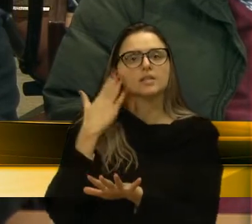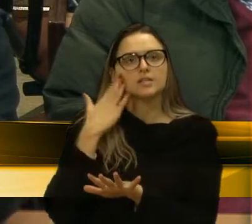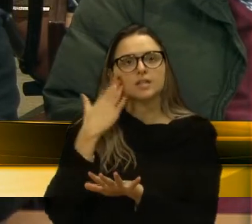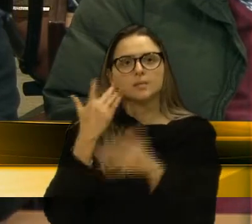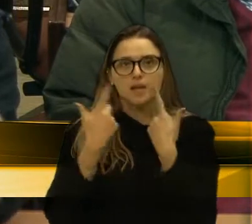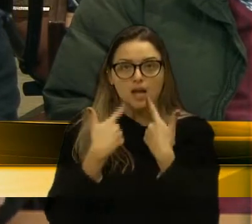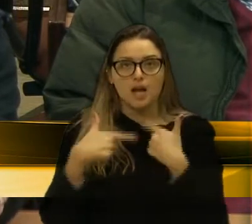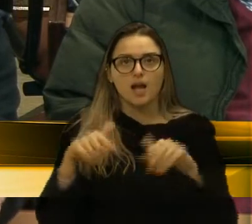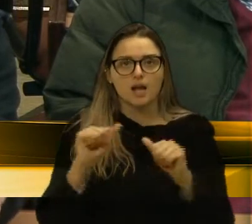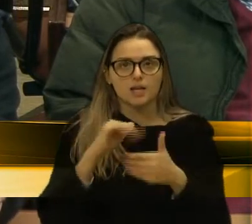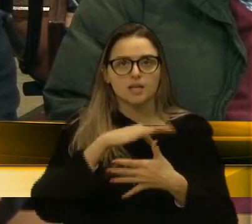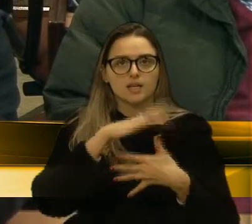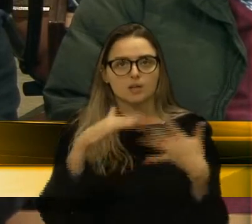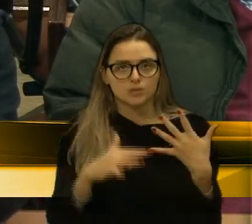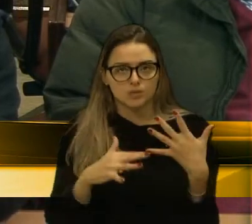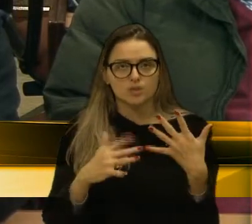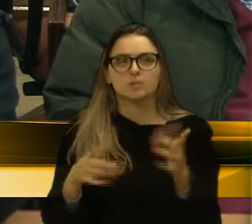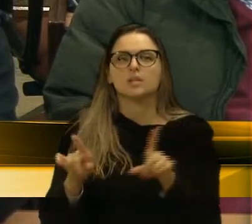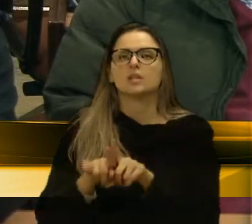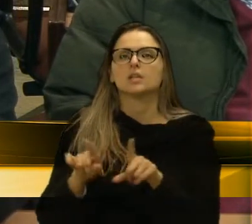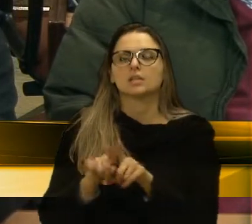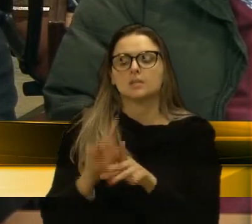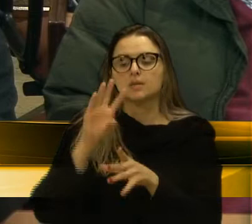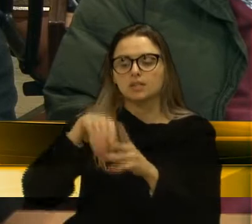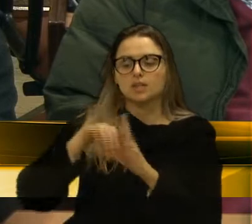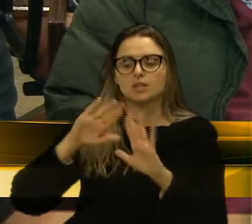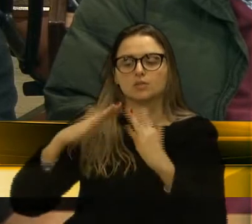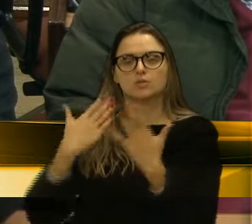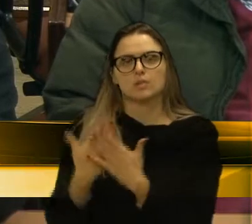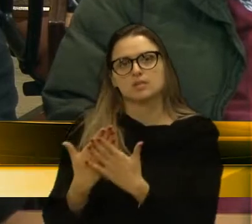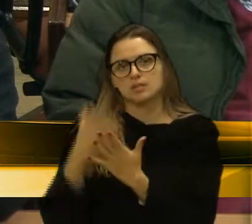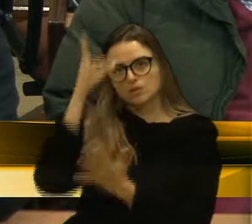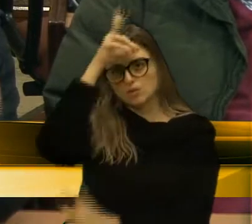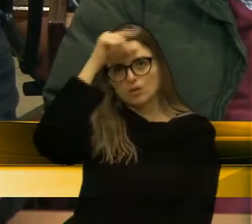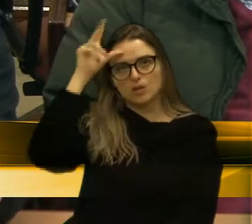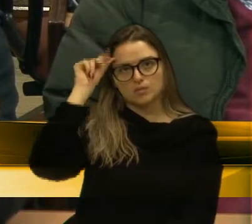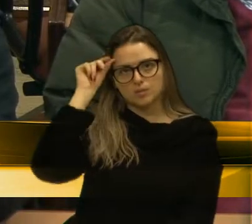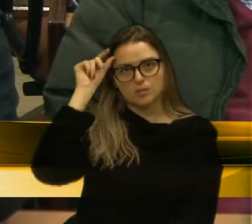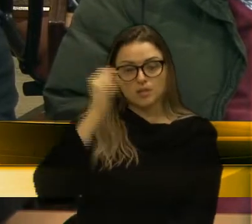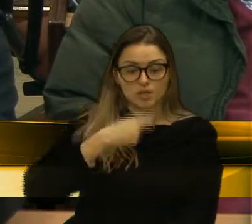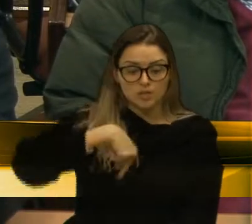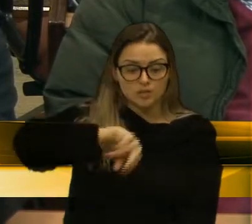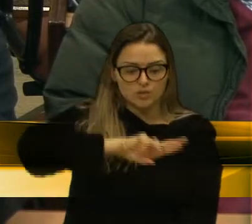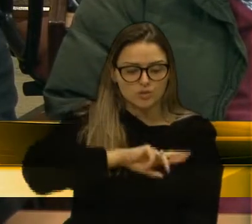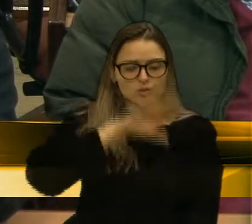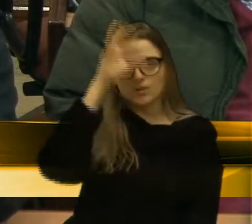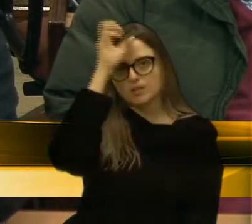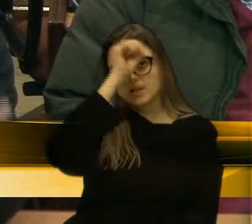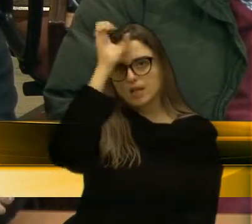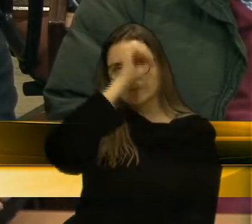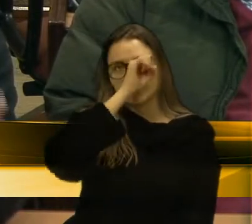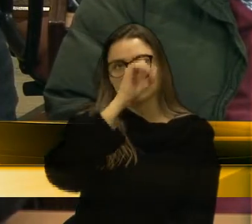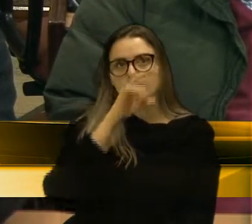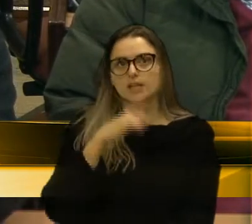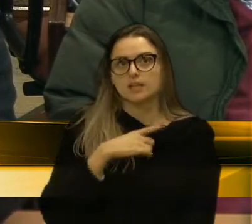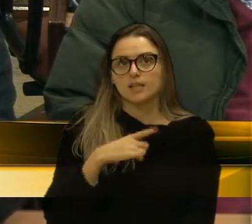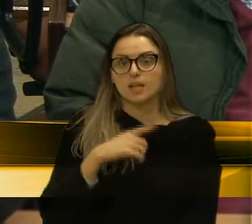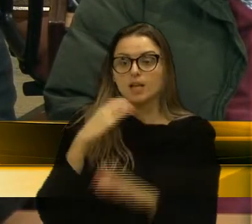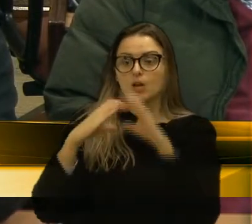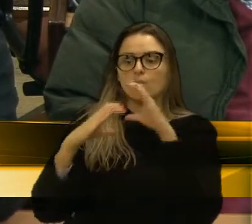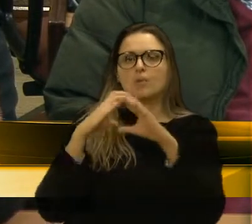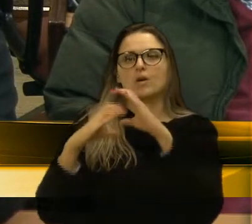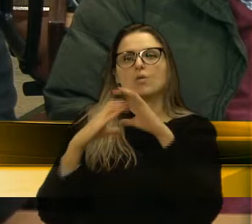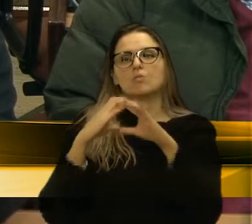e nessa questão, nas nossas escolas municipais, de nós aprendermos a estarmos a nos comunicar